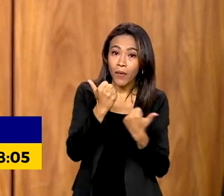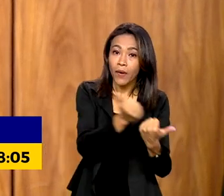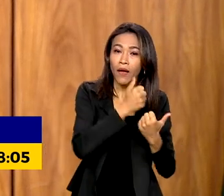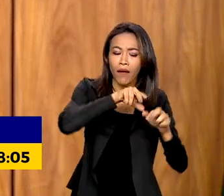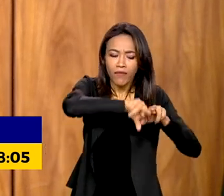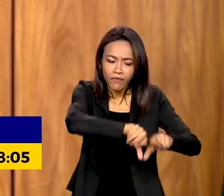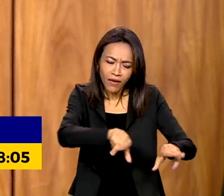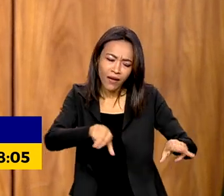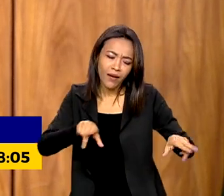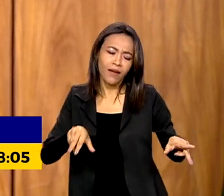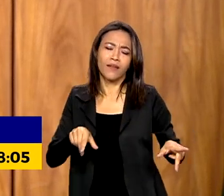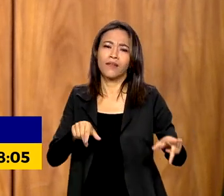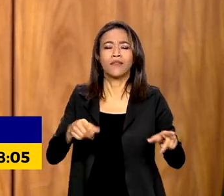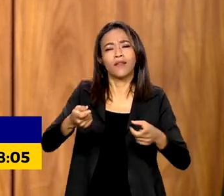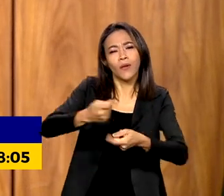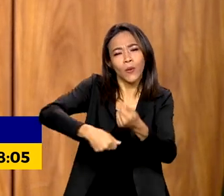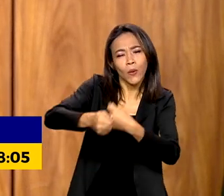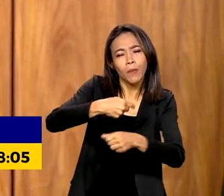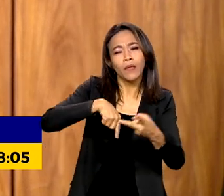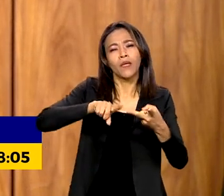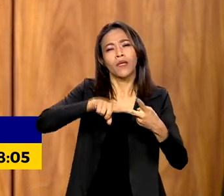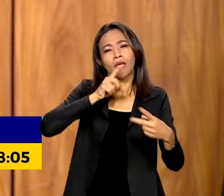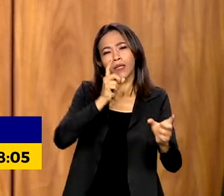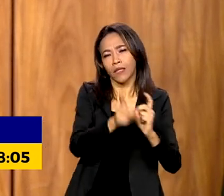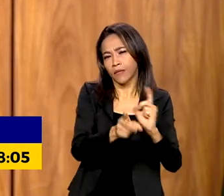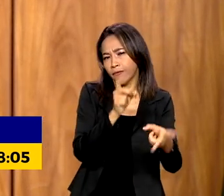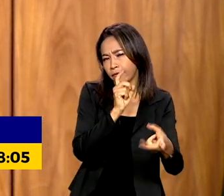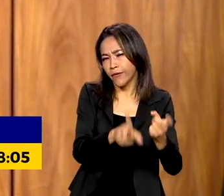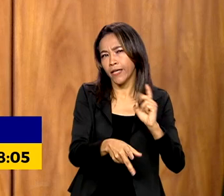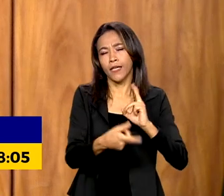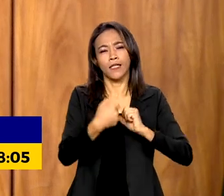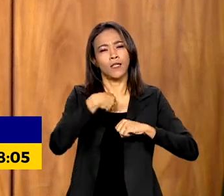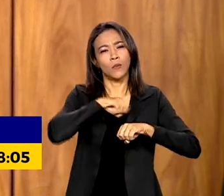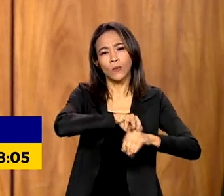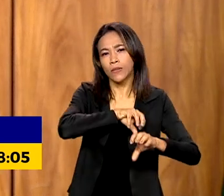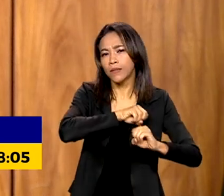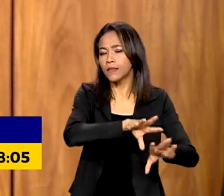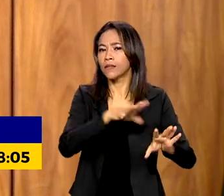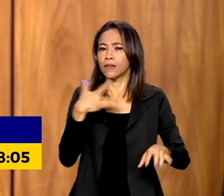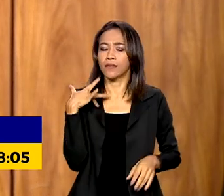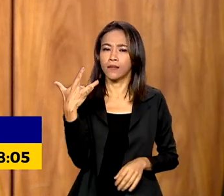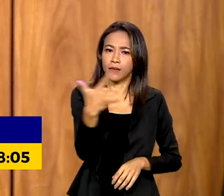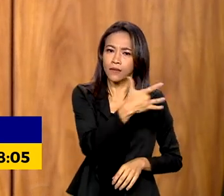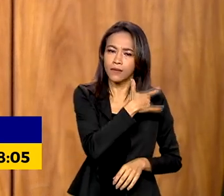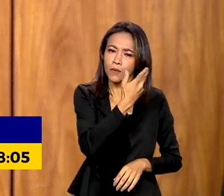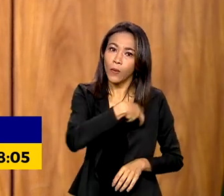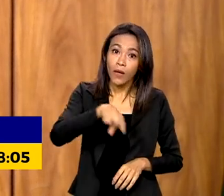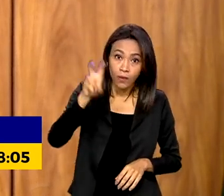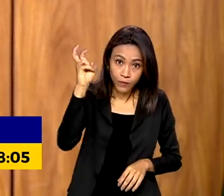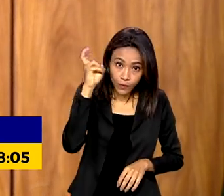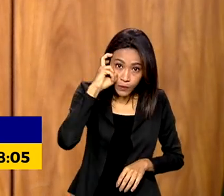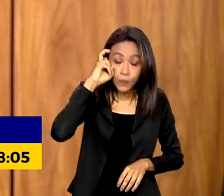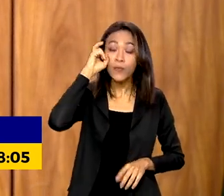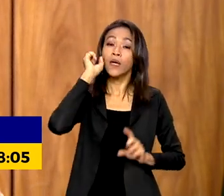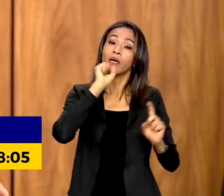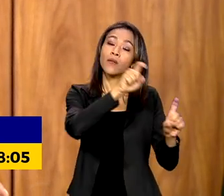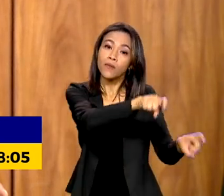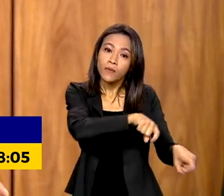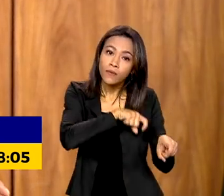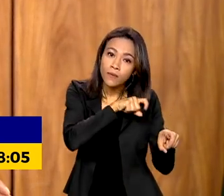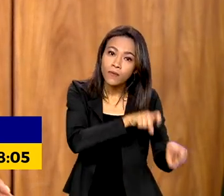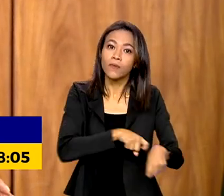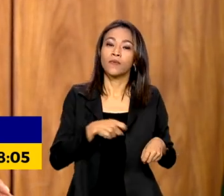economia, todas as áreas do comércio, a educação, a saúde, a cultura, a agricultura,